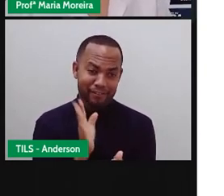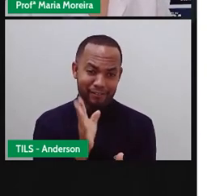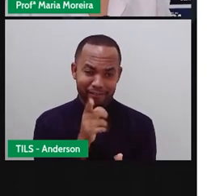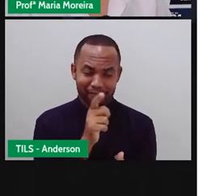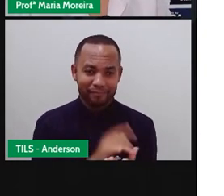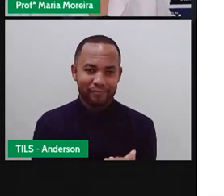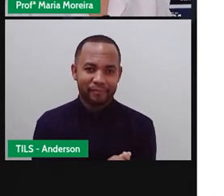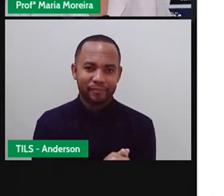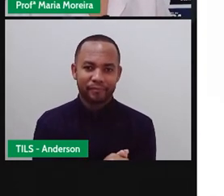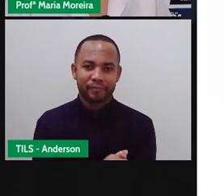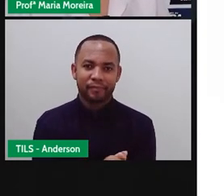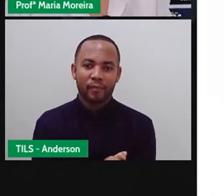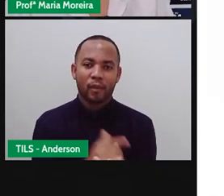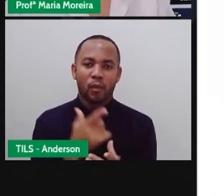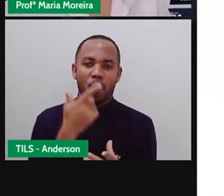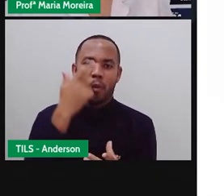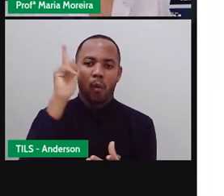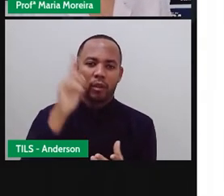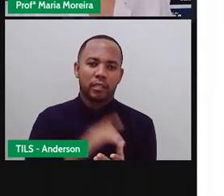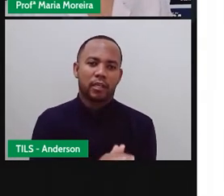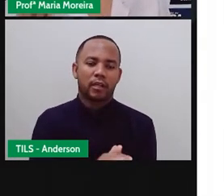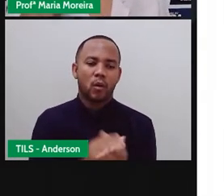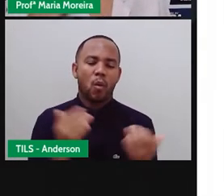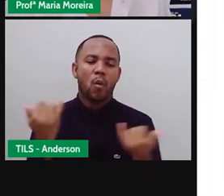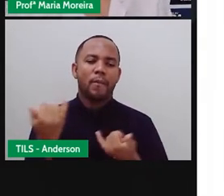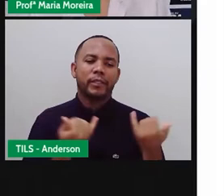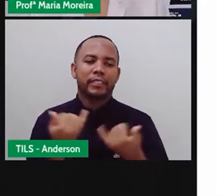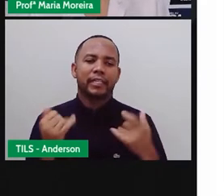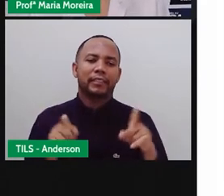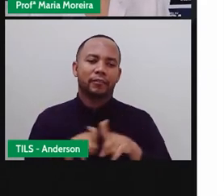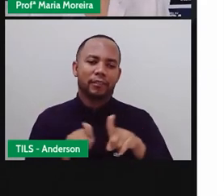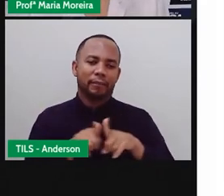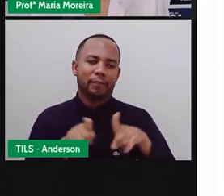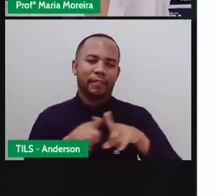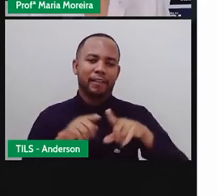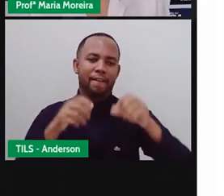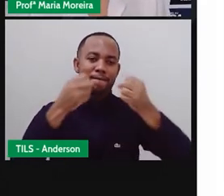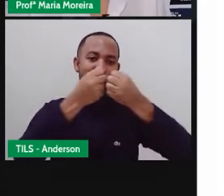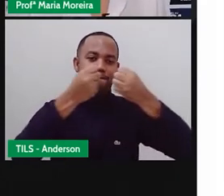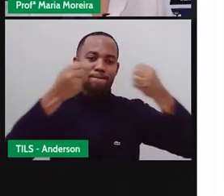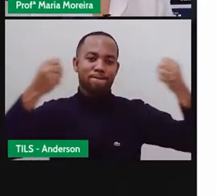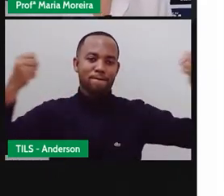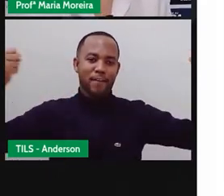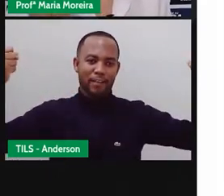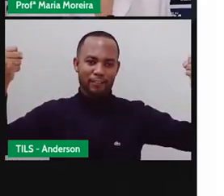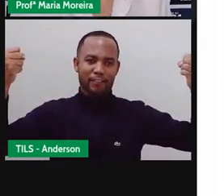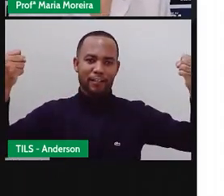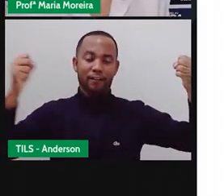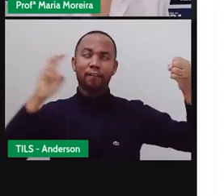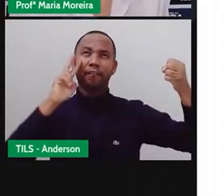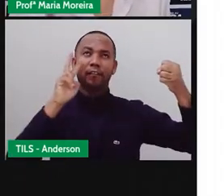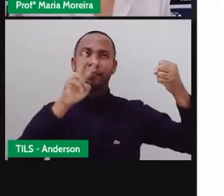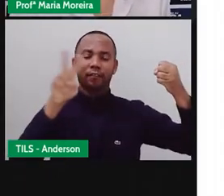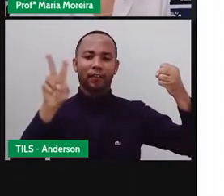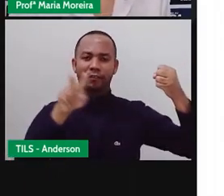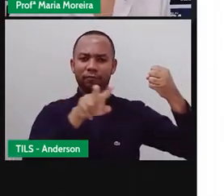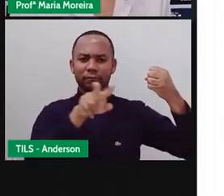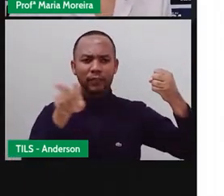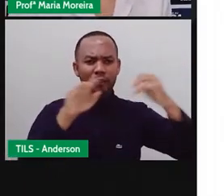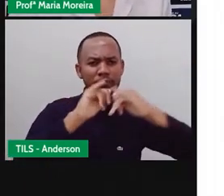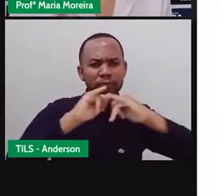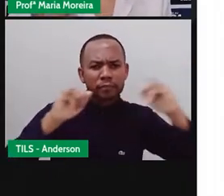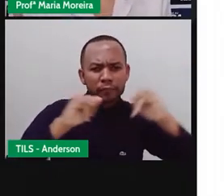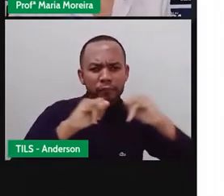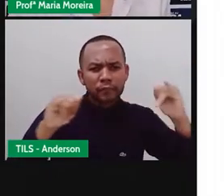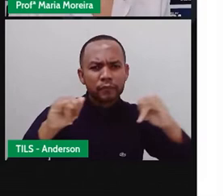tá? Bom, um outro meio de comunicação aí são as faixas, né? E aí a gente tem uma faixa comunicando,